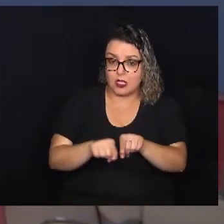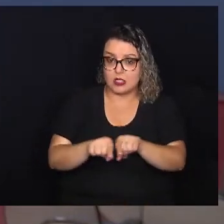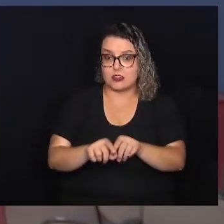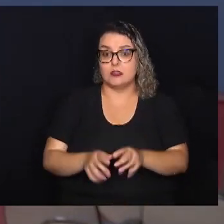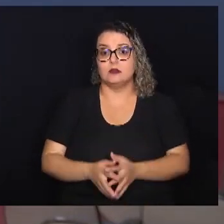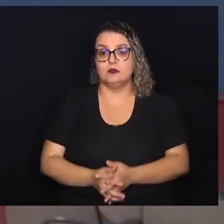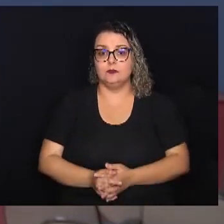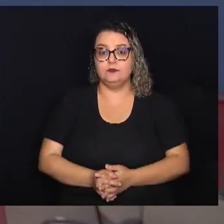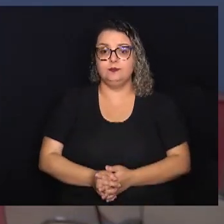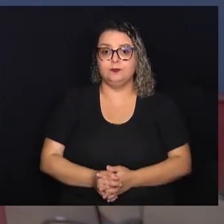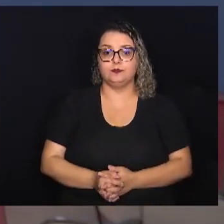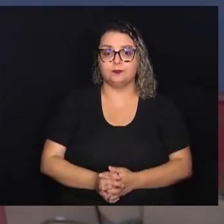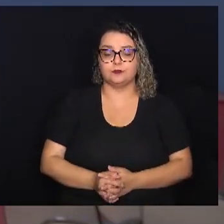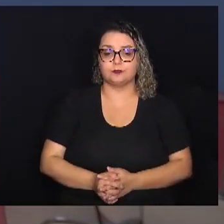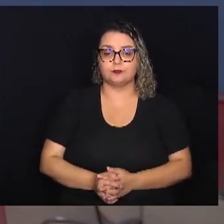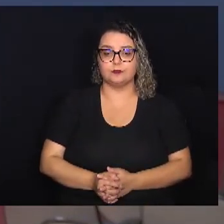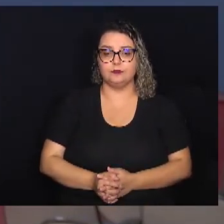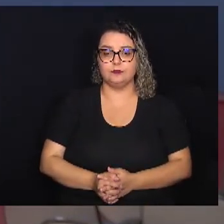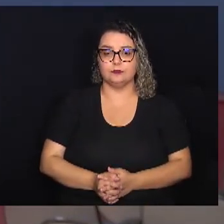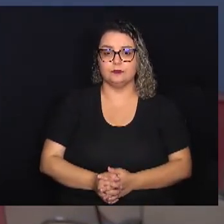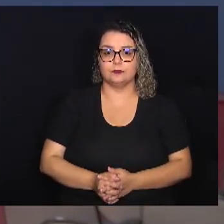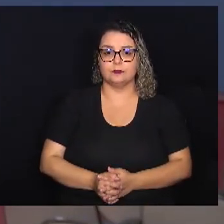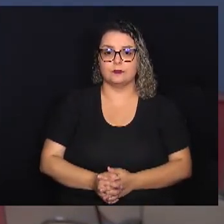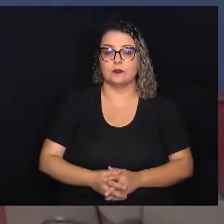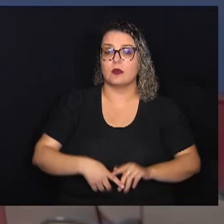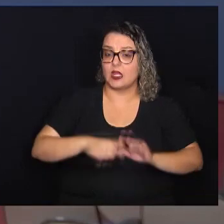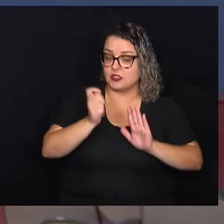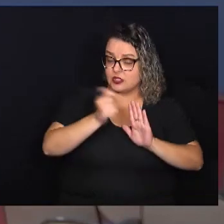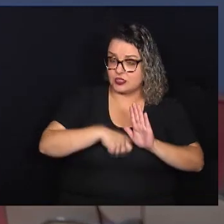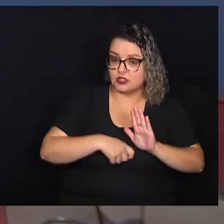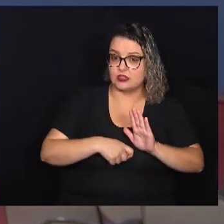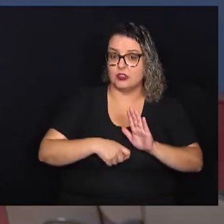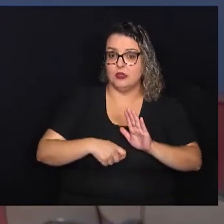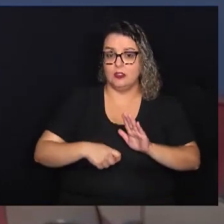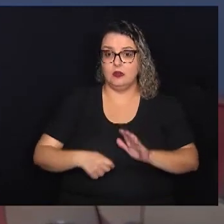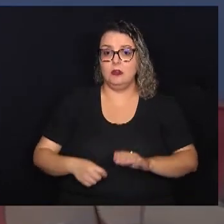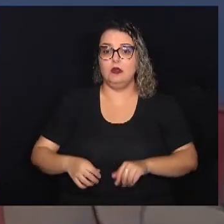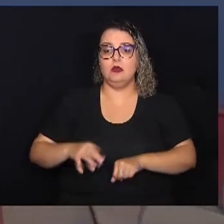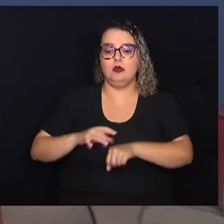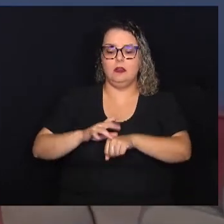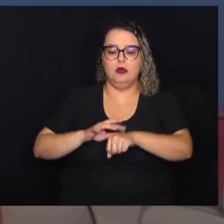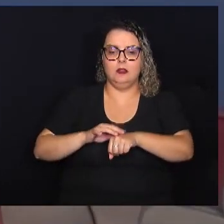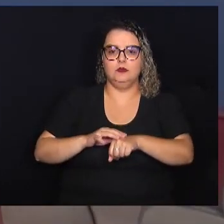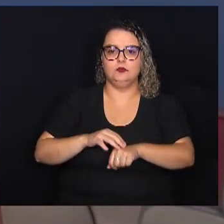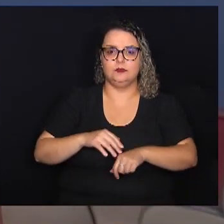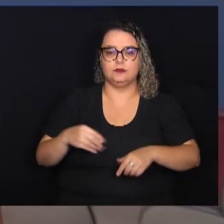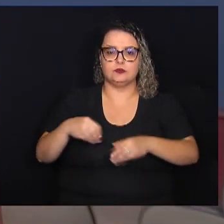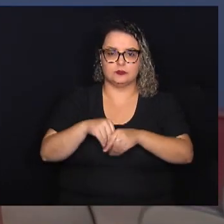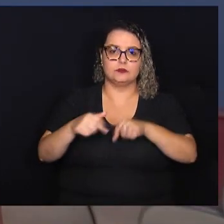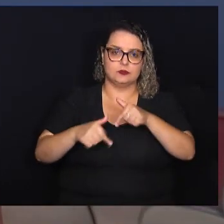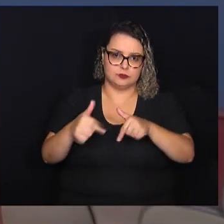registros, de casos de adoecimento no trabalho.